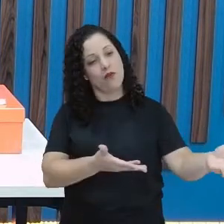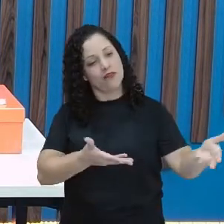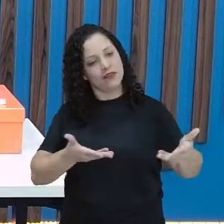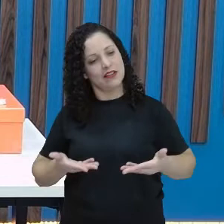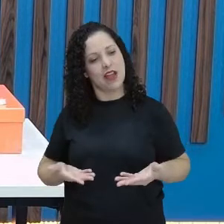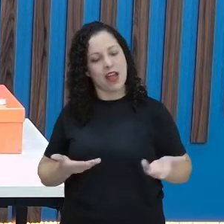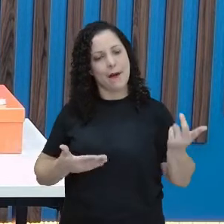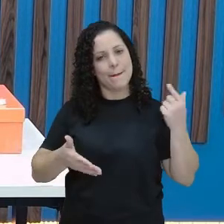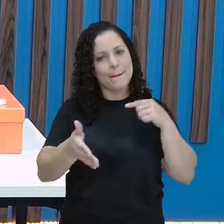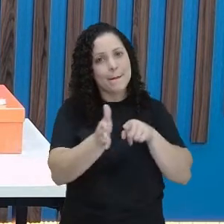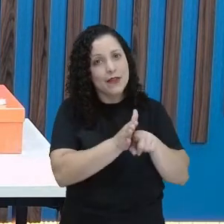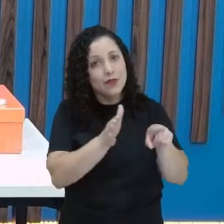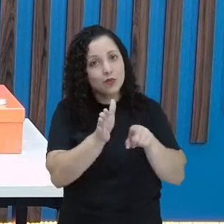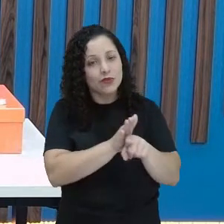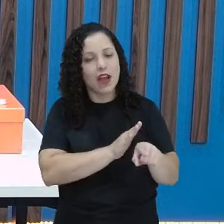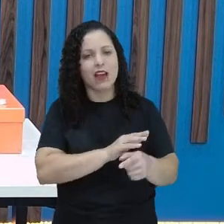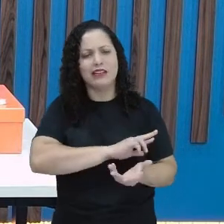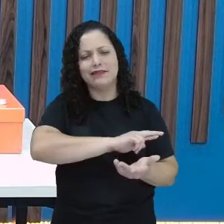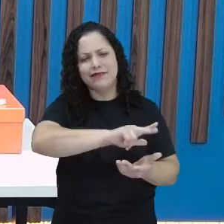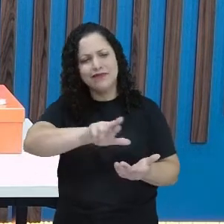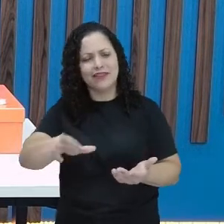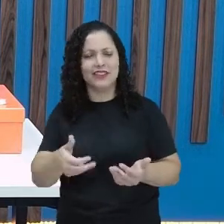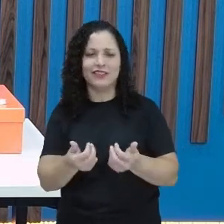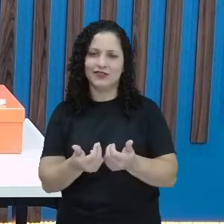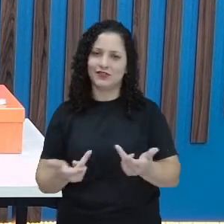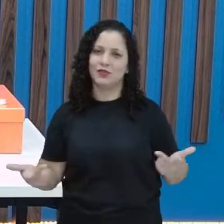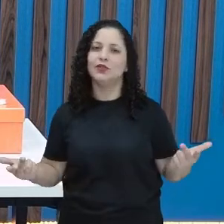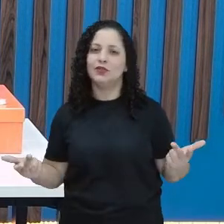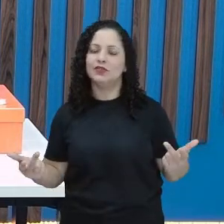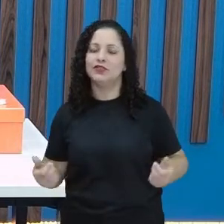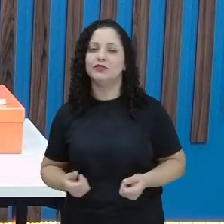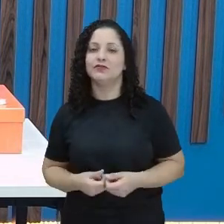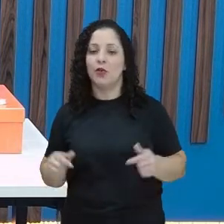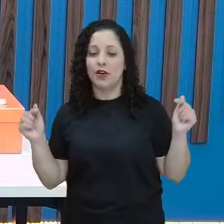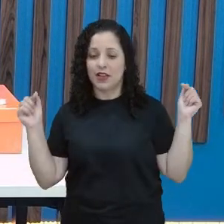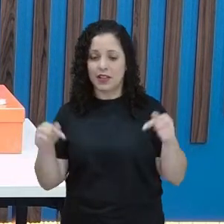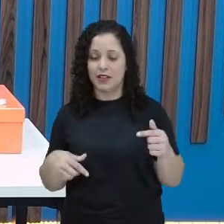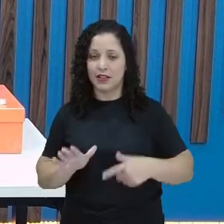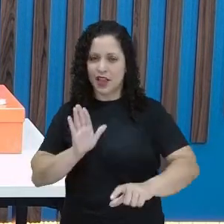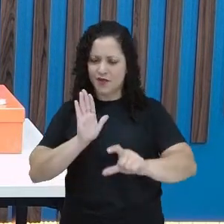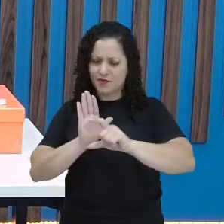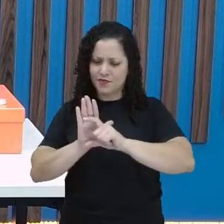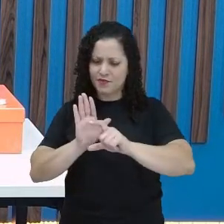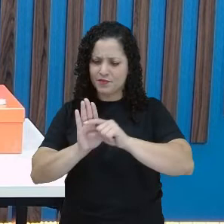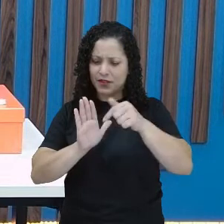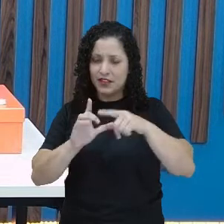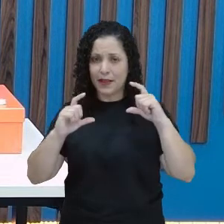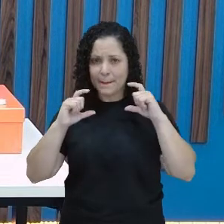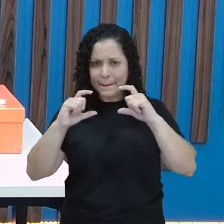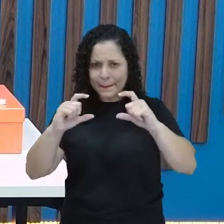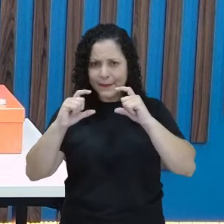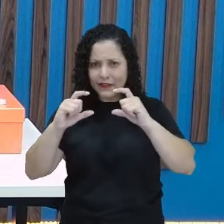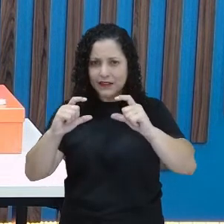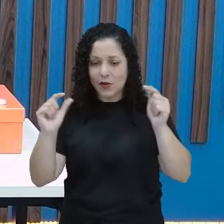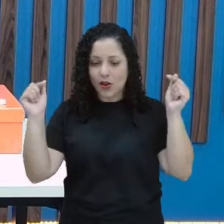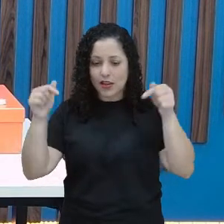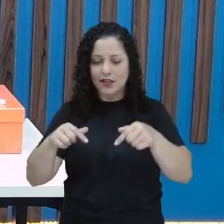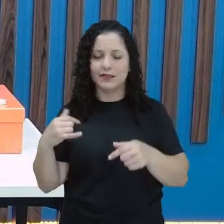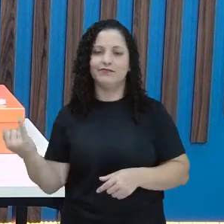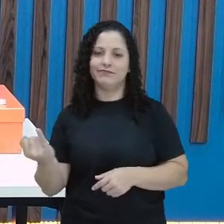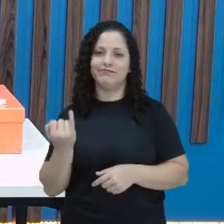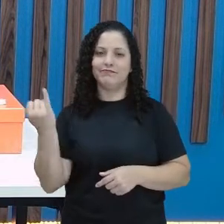para perguntar, entre outras coisas, tá? Então, o bilhete, apesar de ser curto, ele é muito